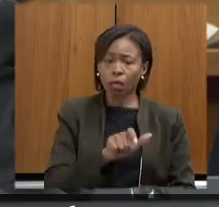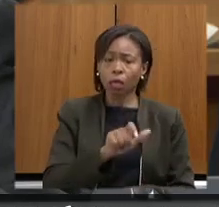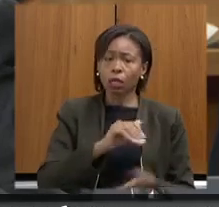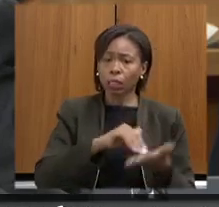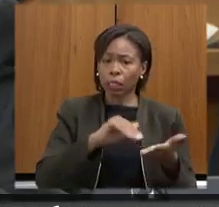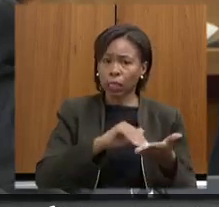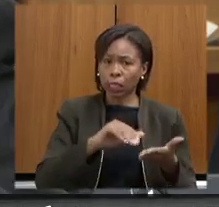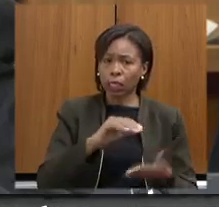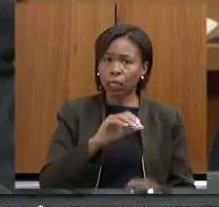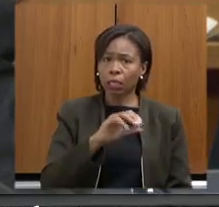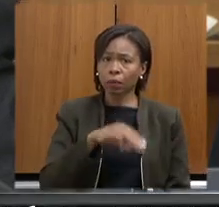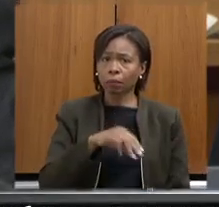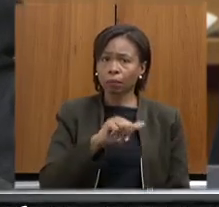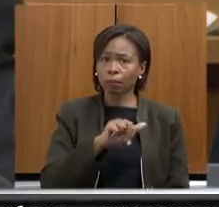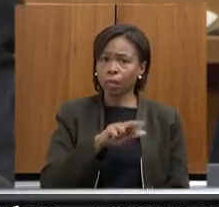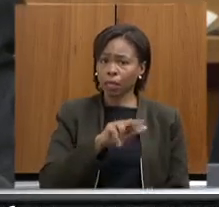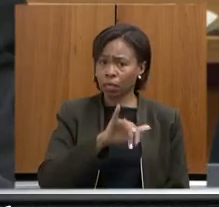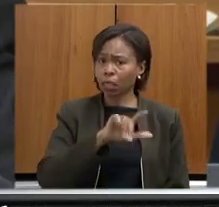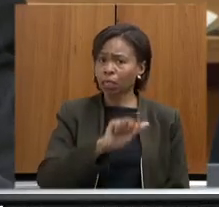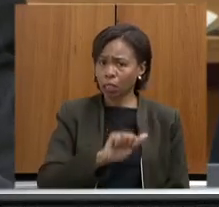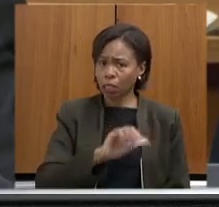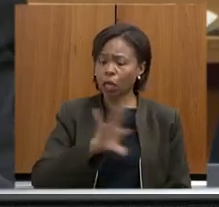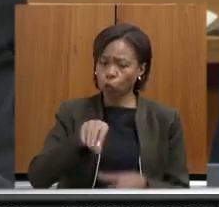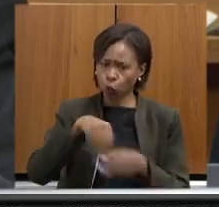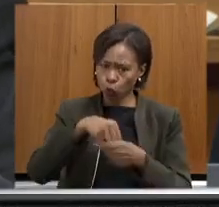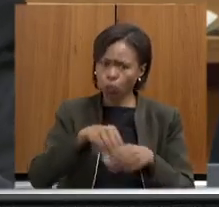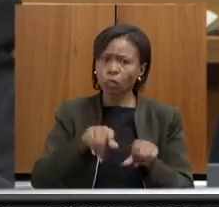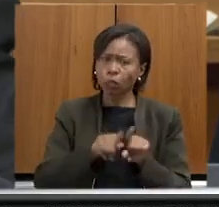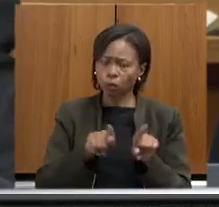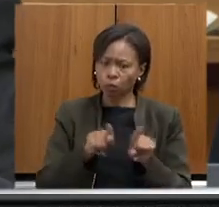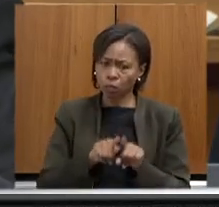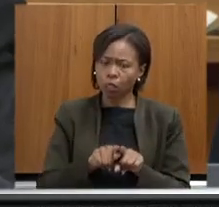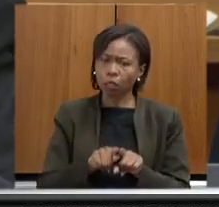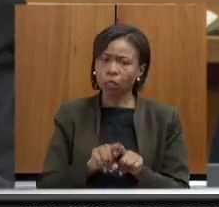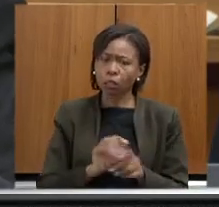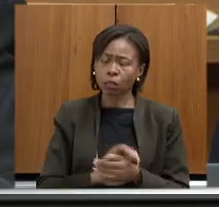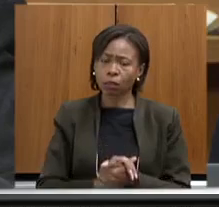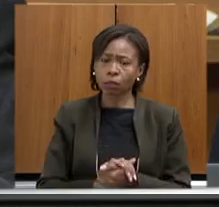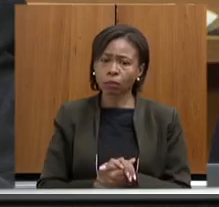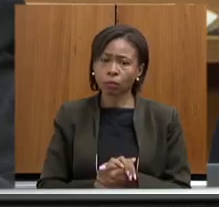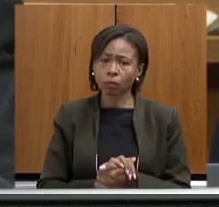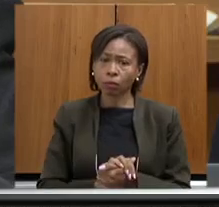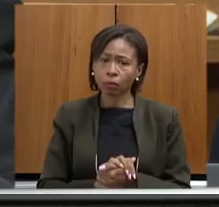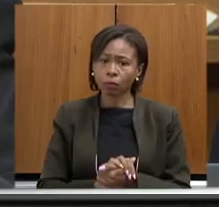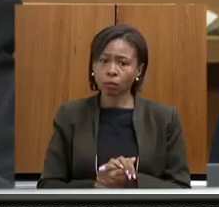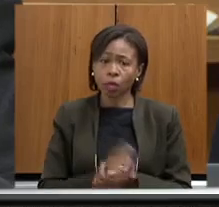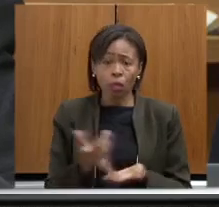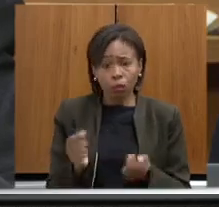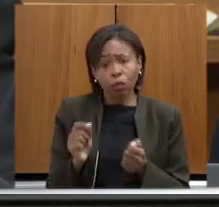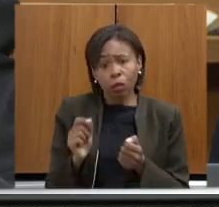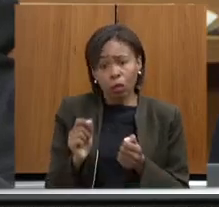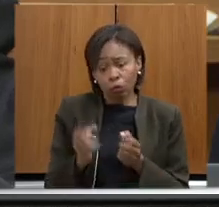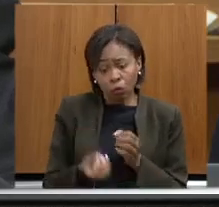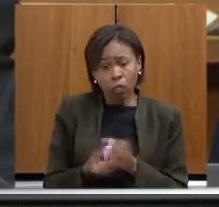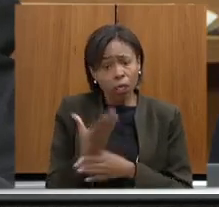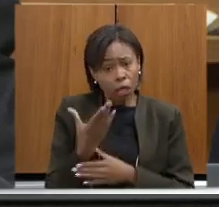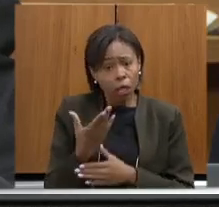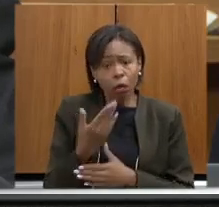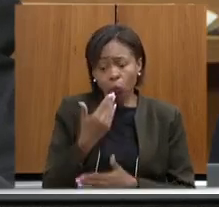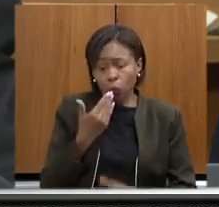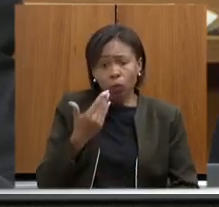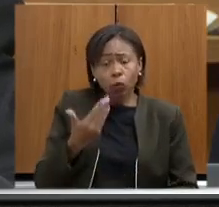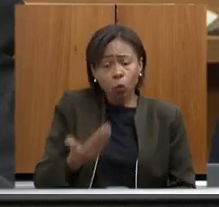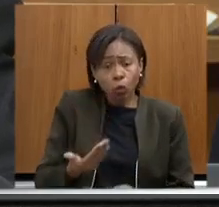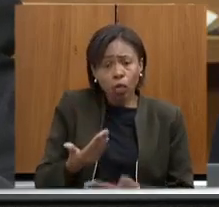carreira também mas claro que não é que fizéssemos um requerimento que pudéssemos